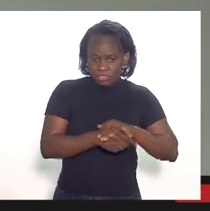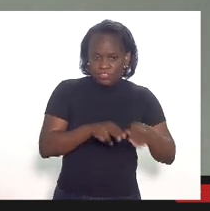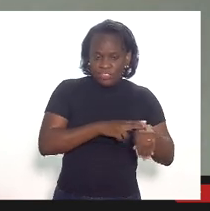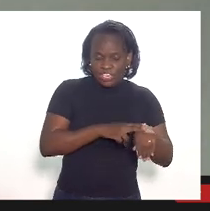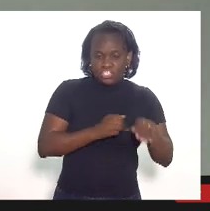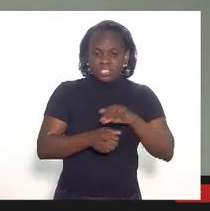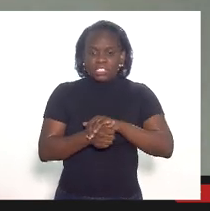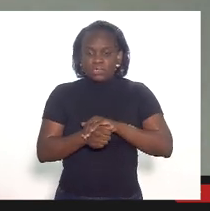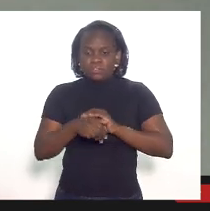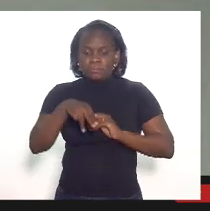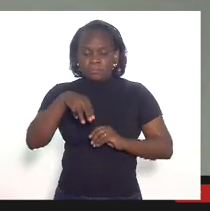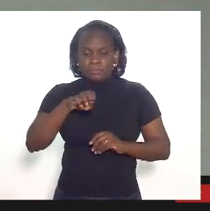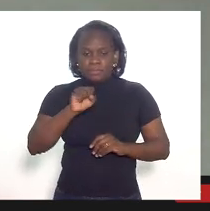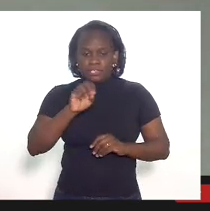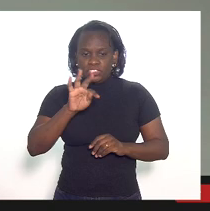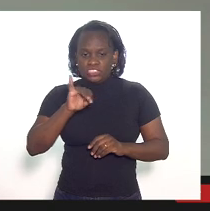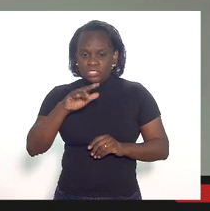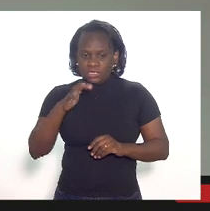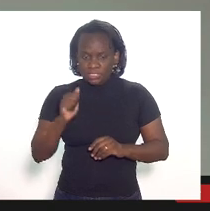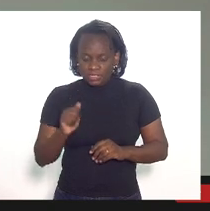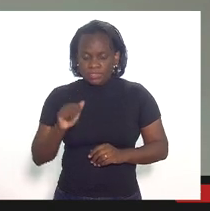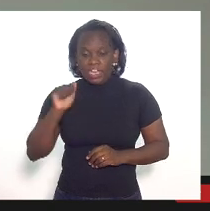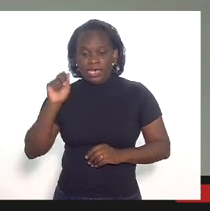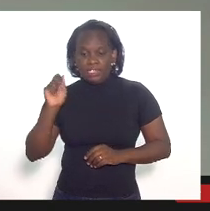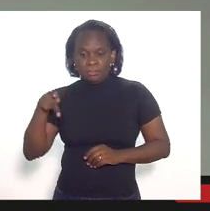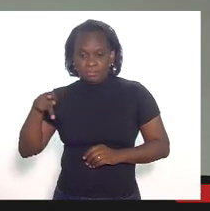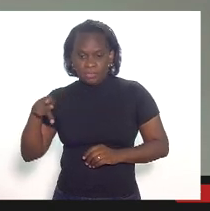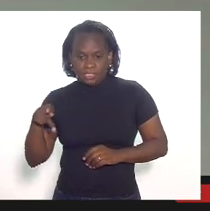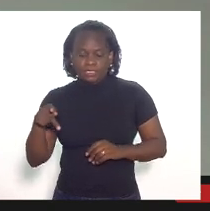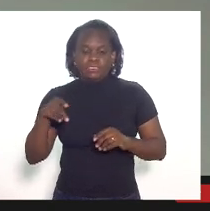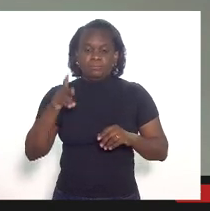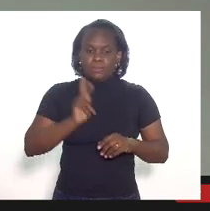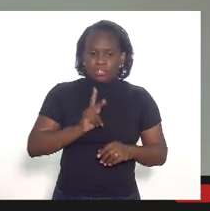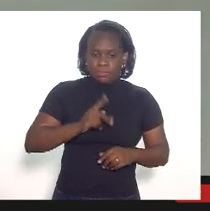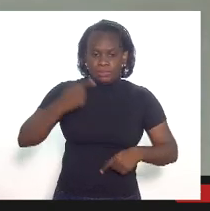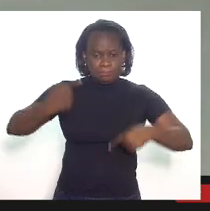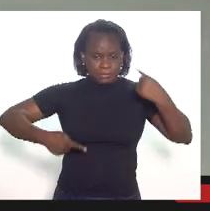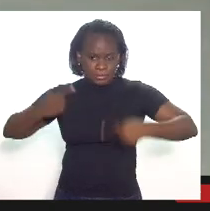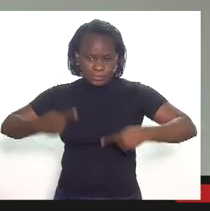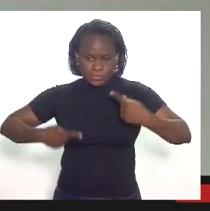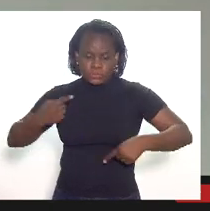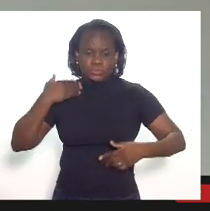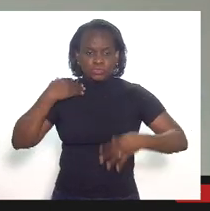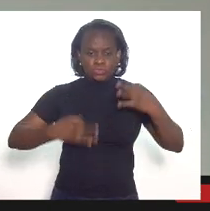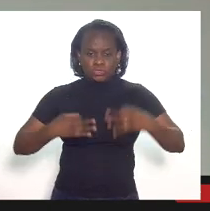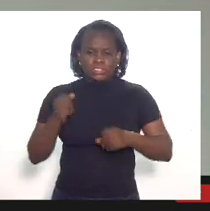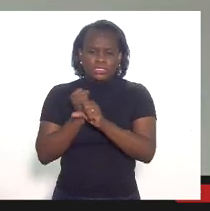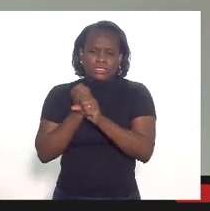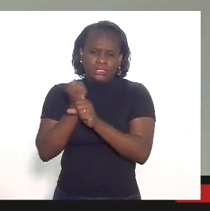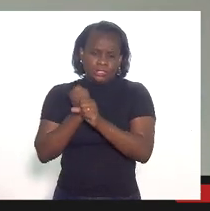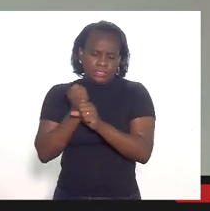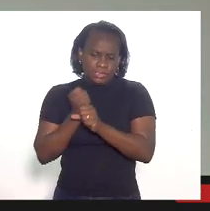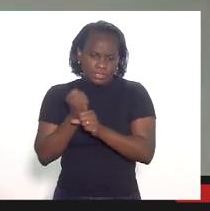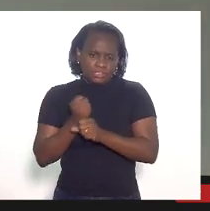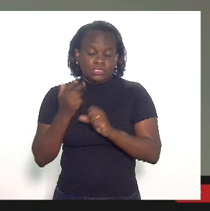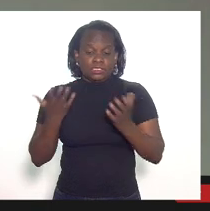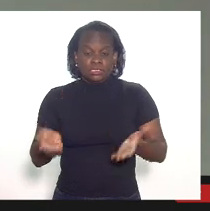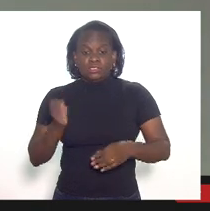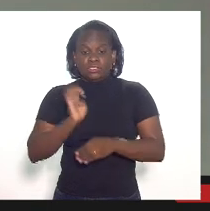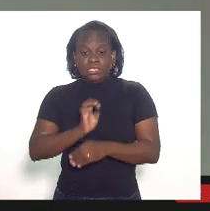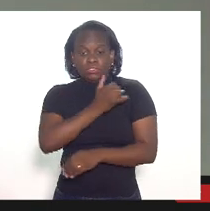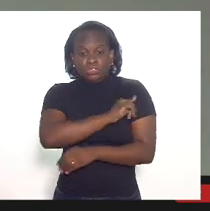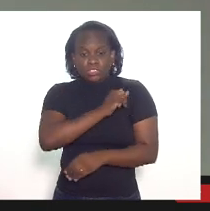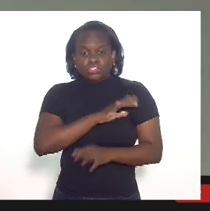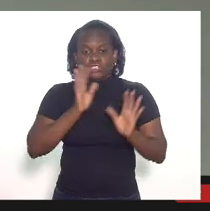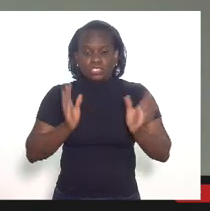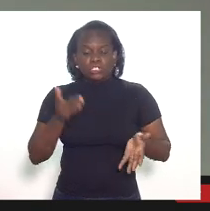A ANP e Petrobras disputam isso judicialmente há muitos anos e o Estado do Rio de Janeiro